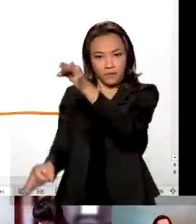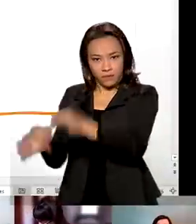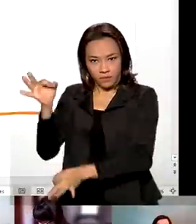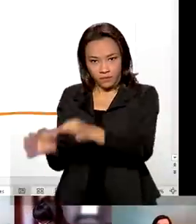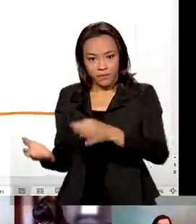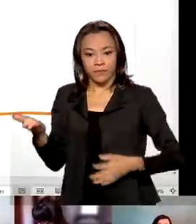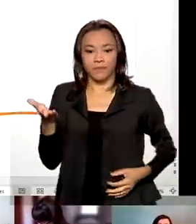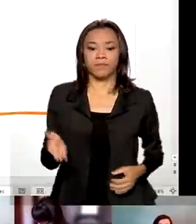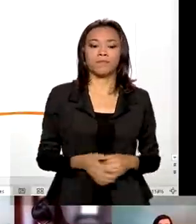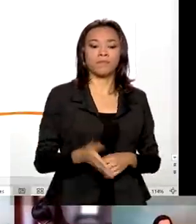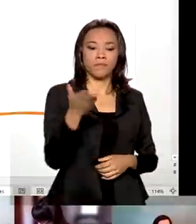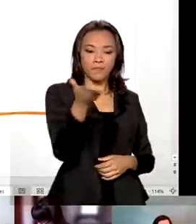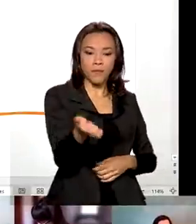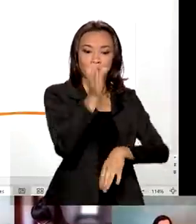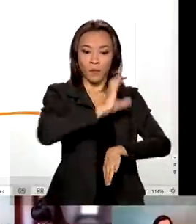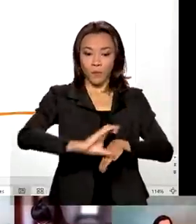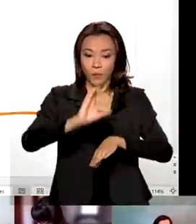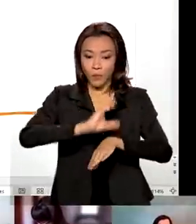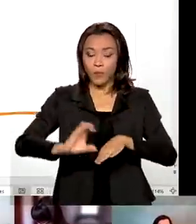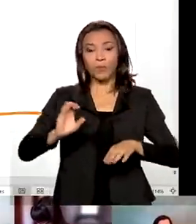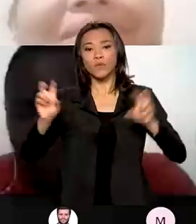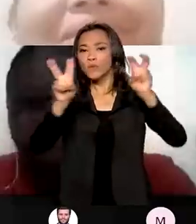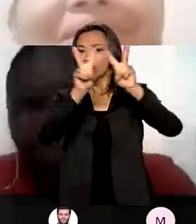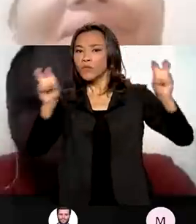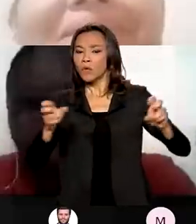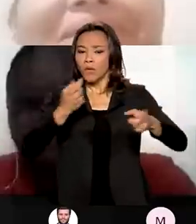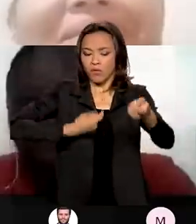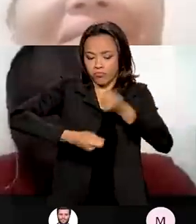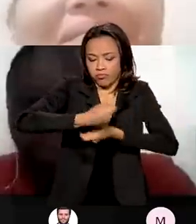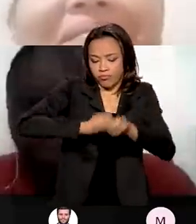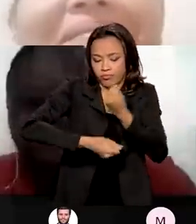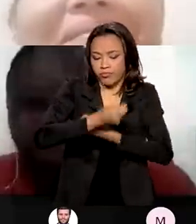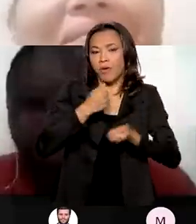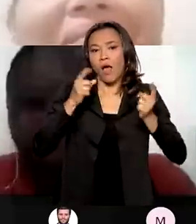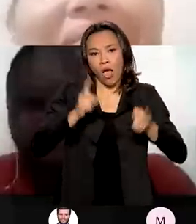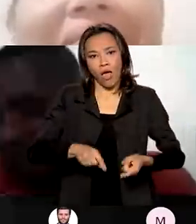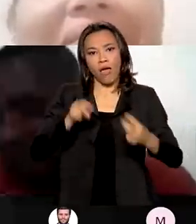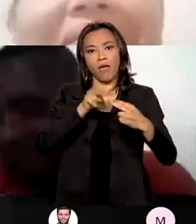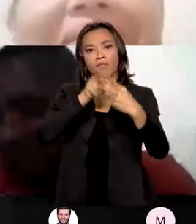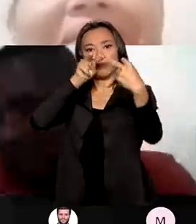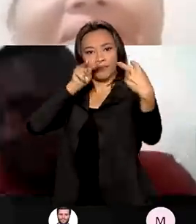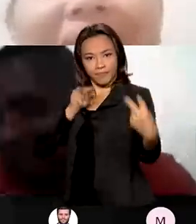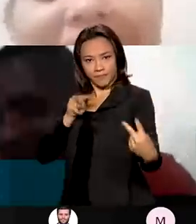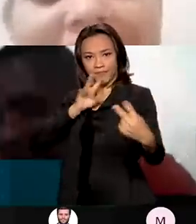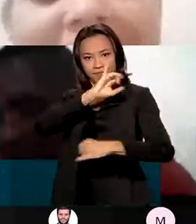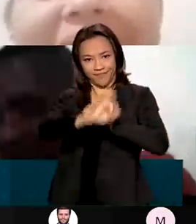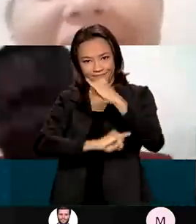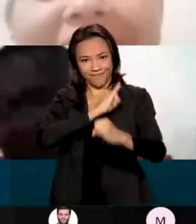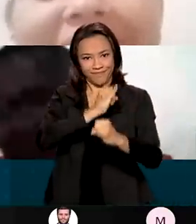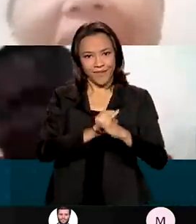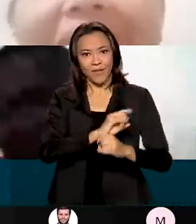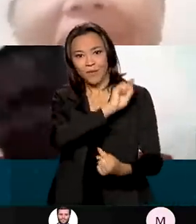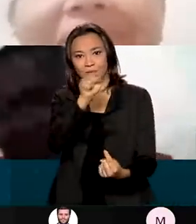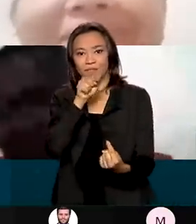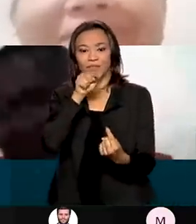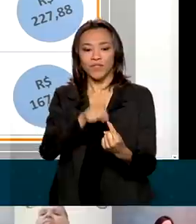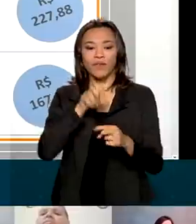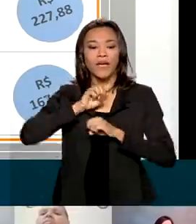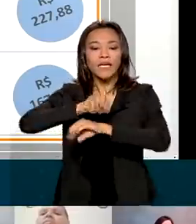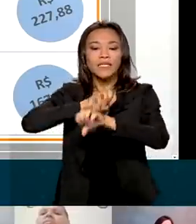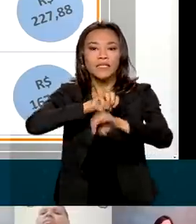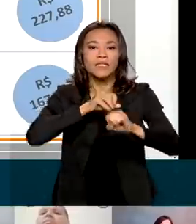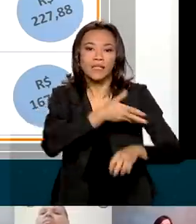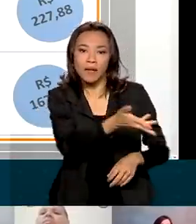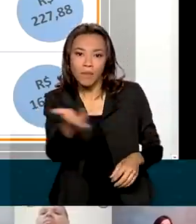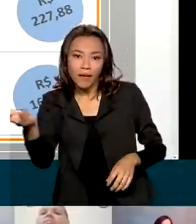O curso em gestão de finanças pessoais é pela internet e a ideia é passar aos migrantes e refugiados